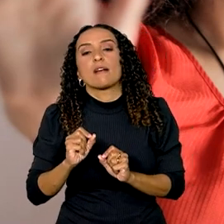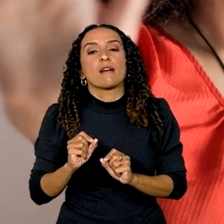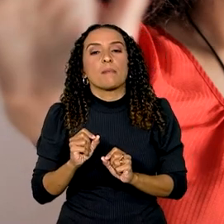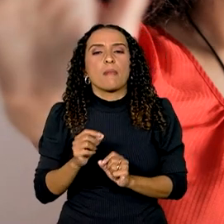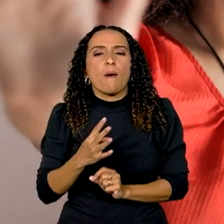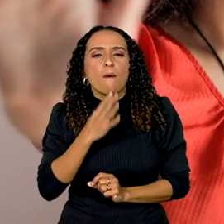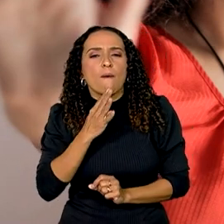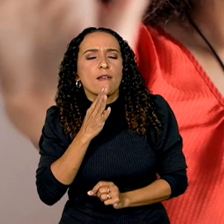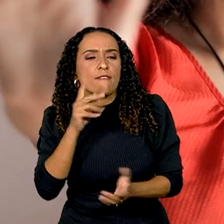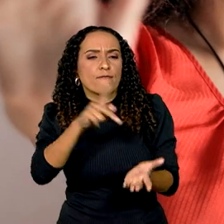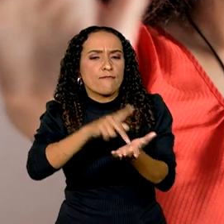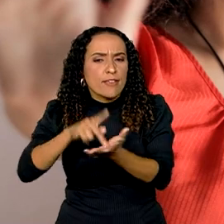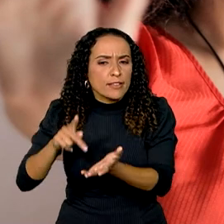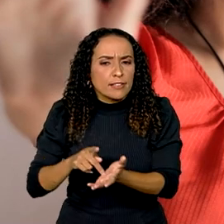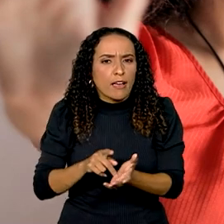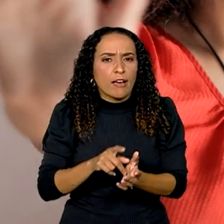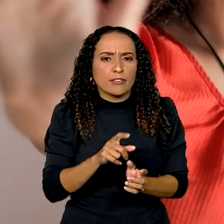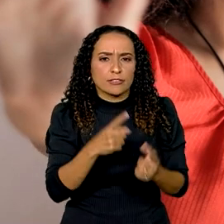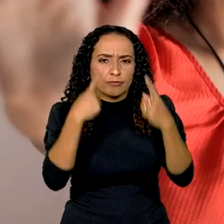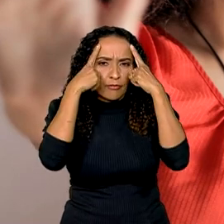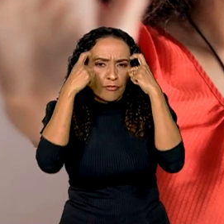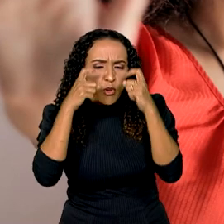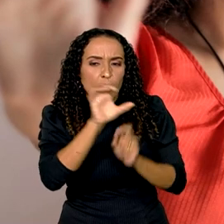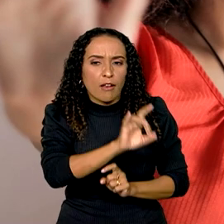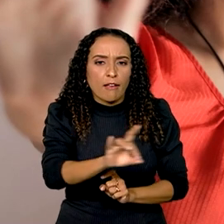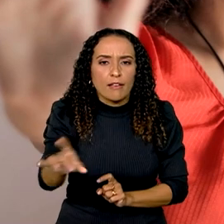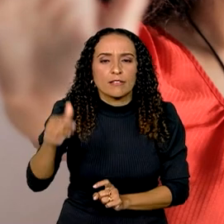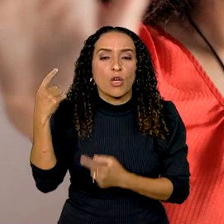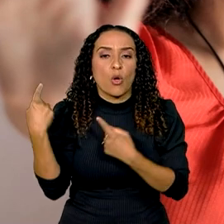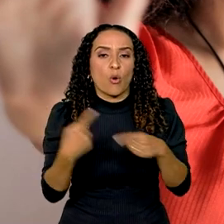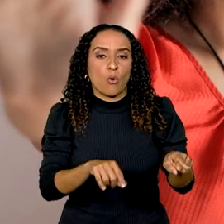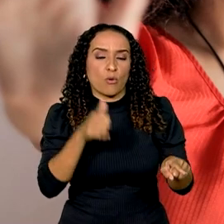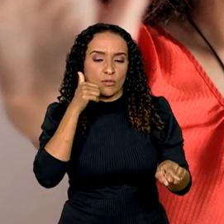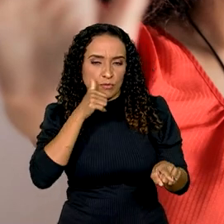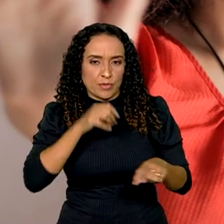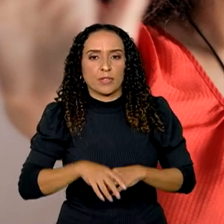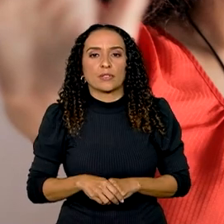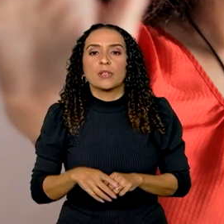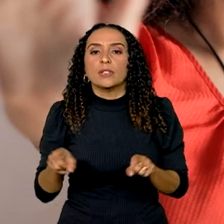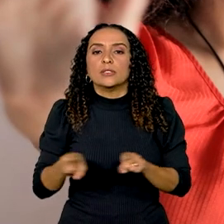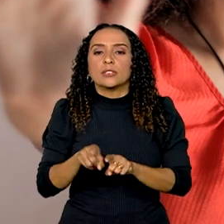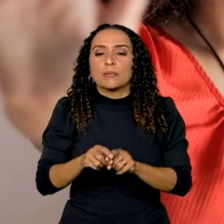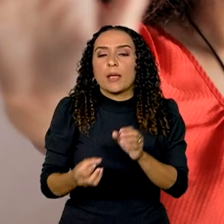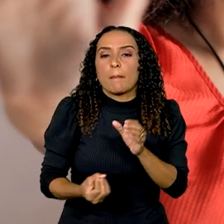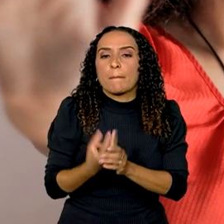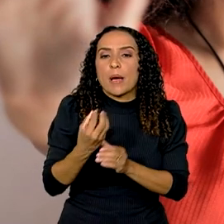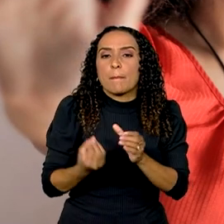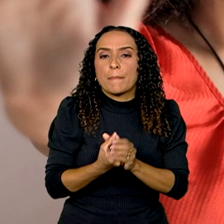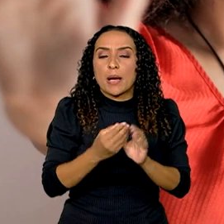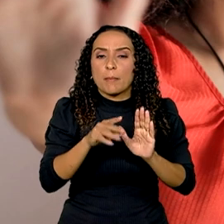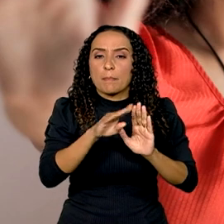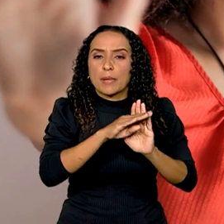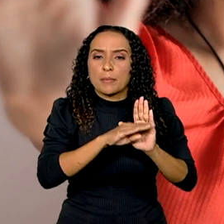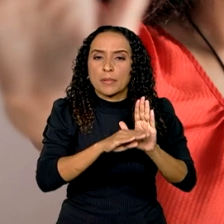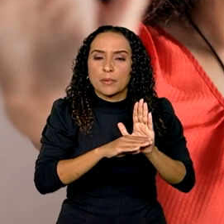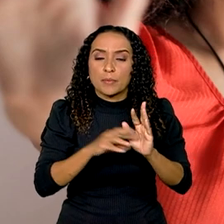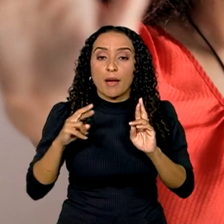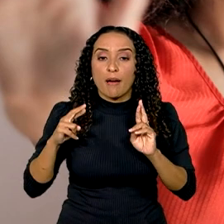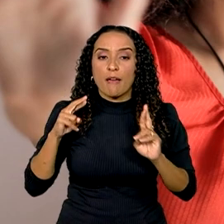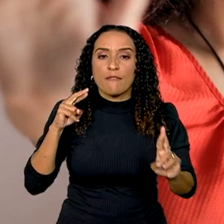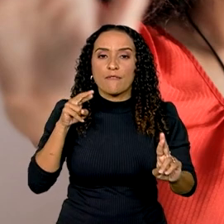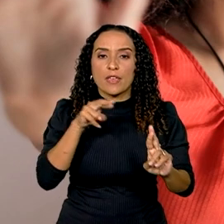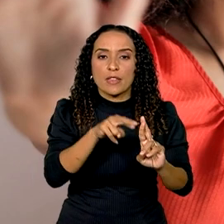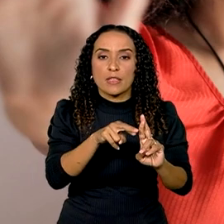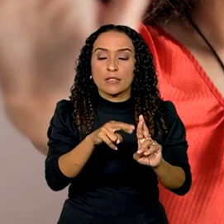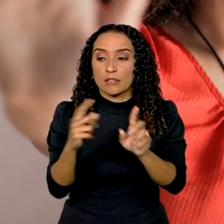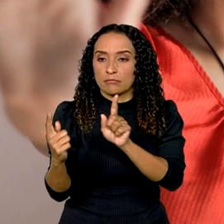a verdade dos casos de violências contra as mulheres e a elaboração de protocolo referencial de